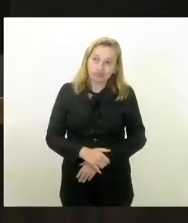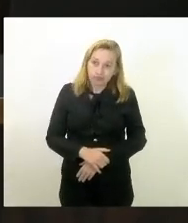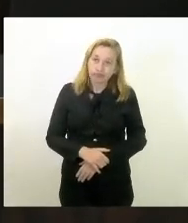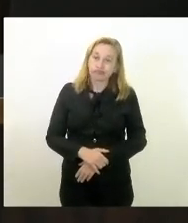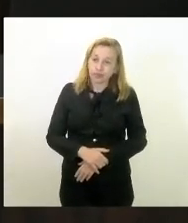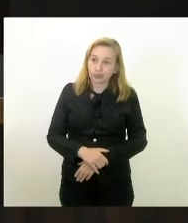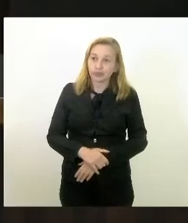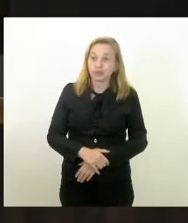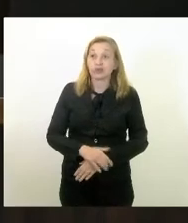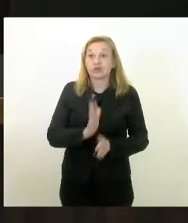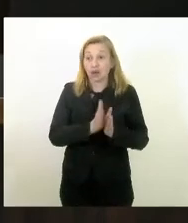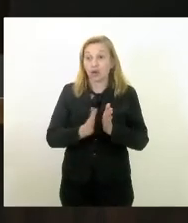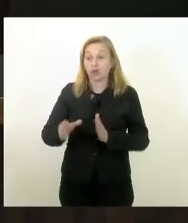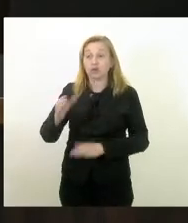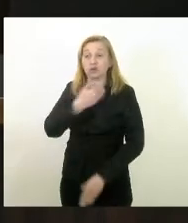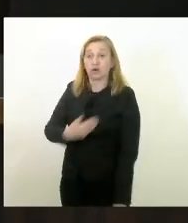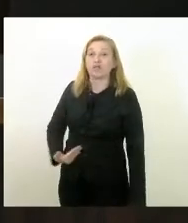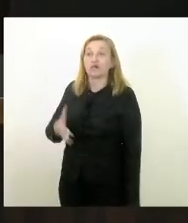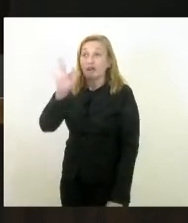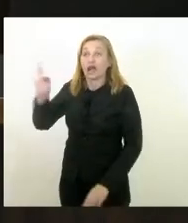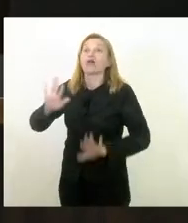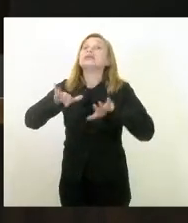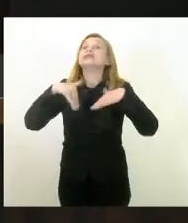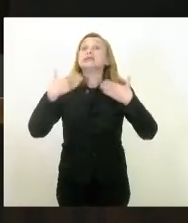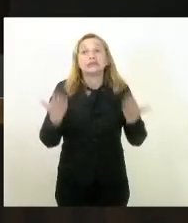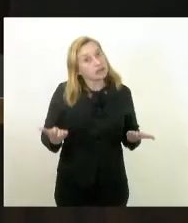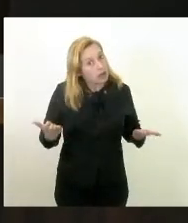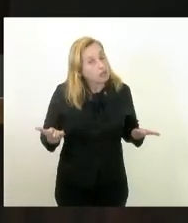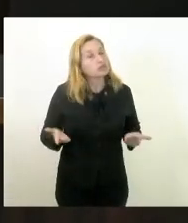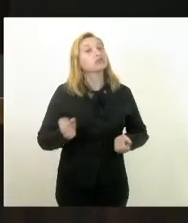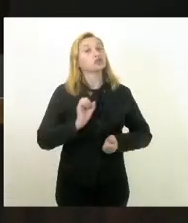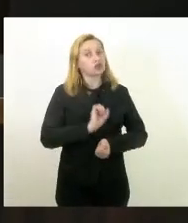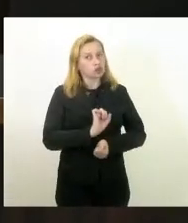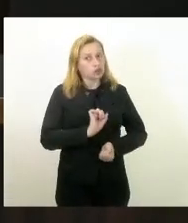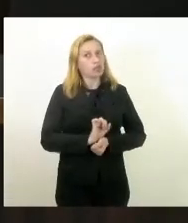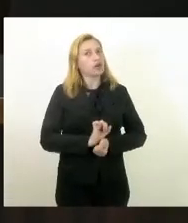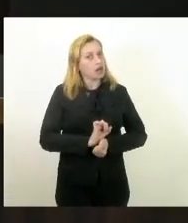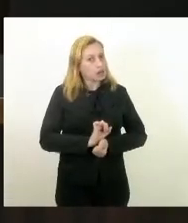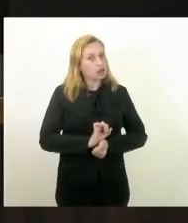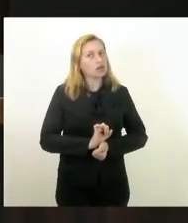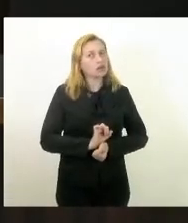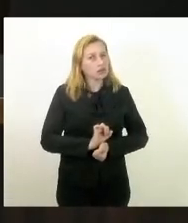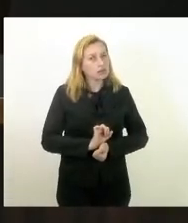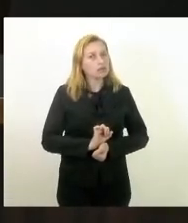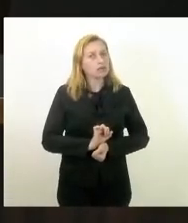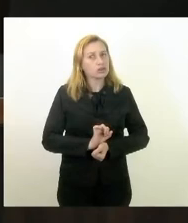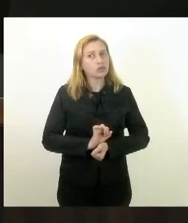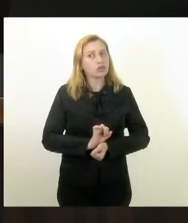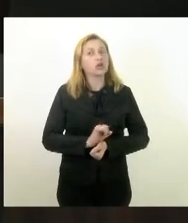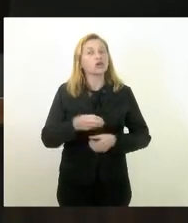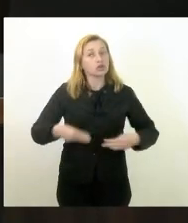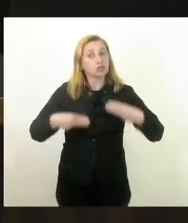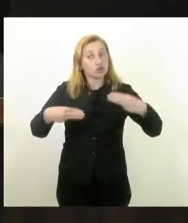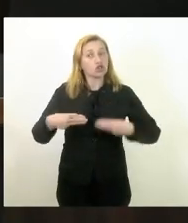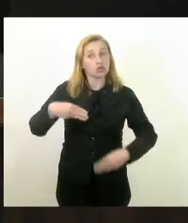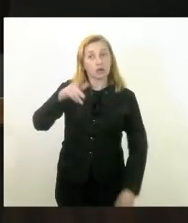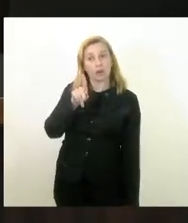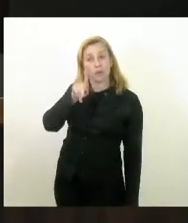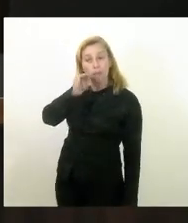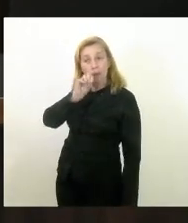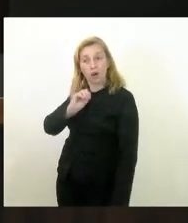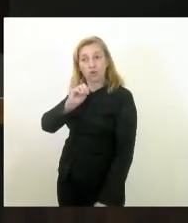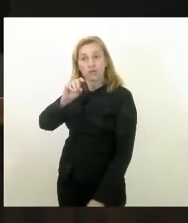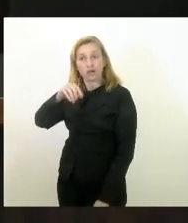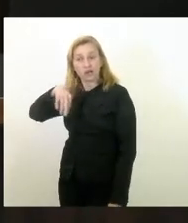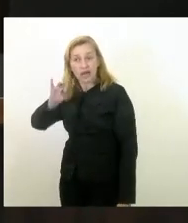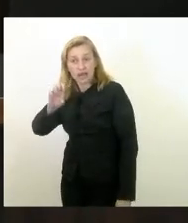por ordem do governo federal então a gente espera antes tarde que mais tarde que o seu ministro Paulo Guedes possa fazer algo